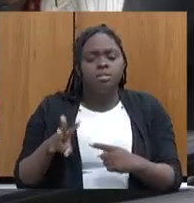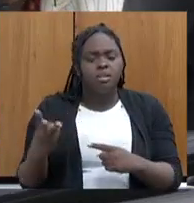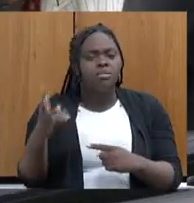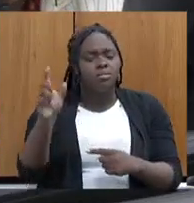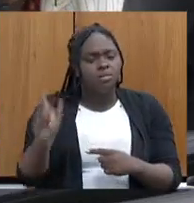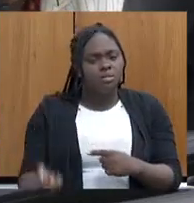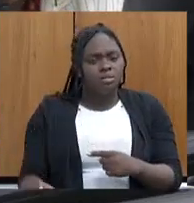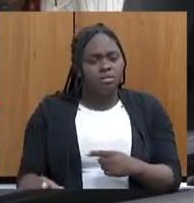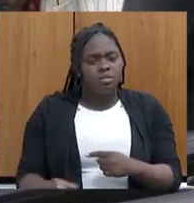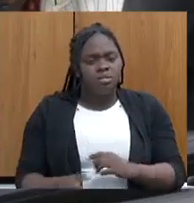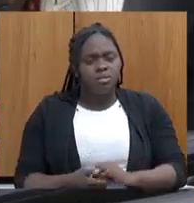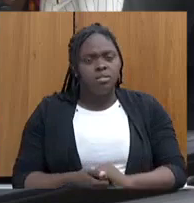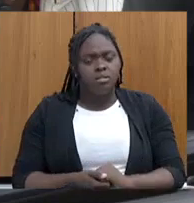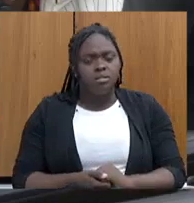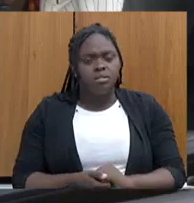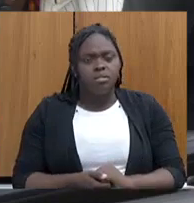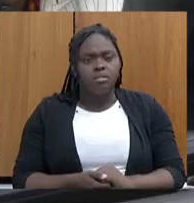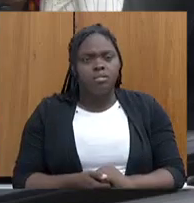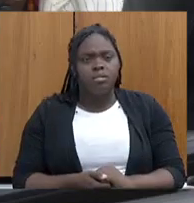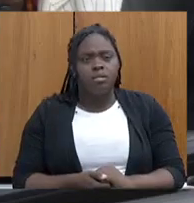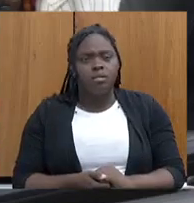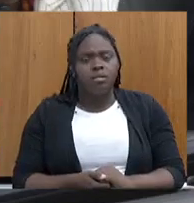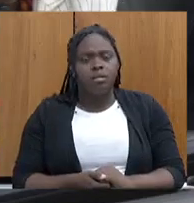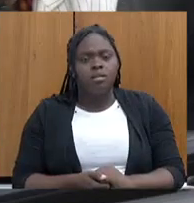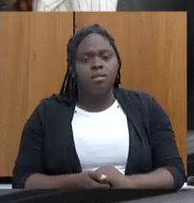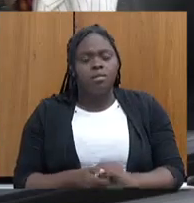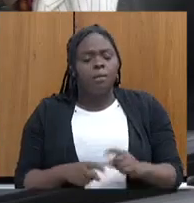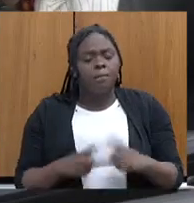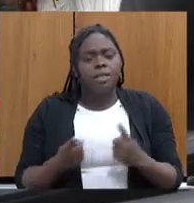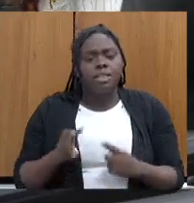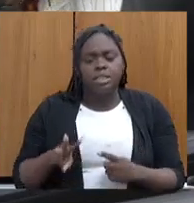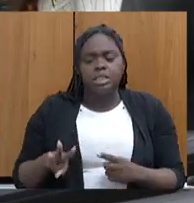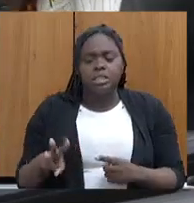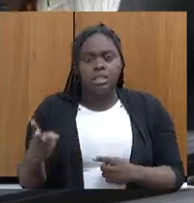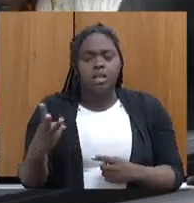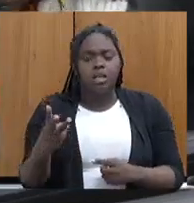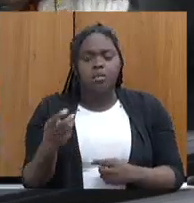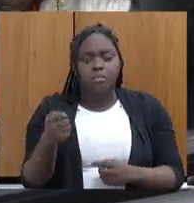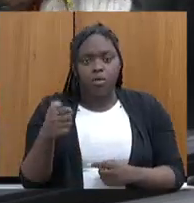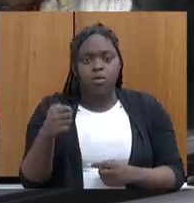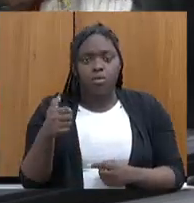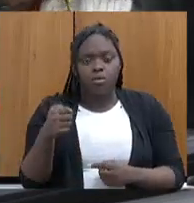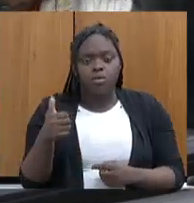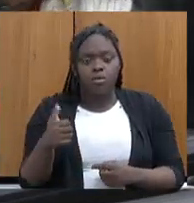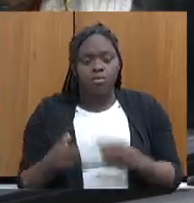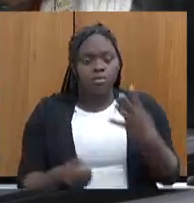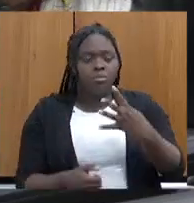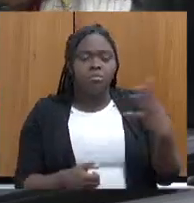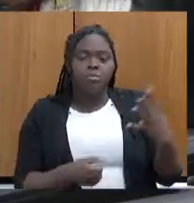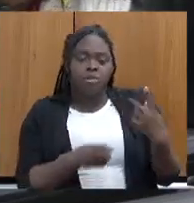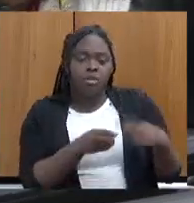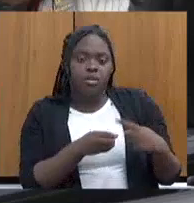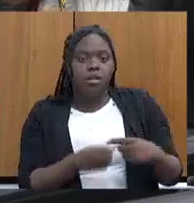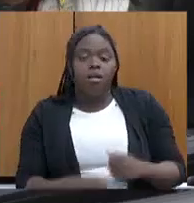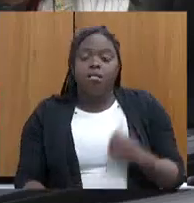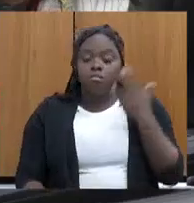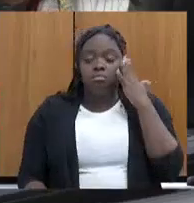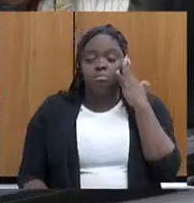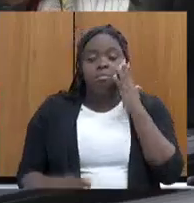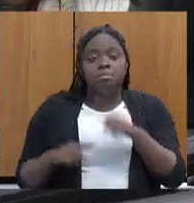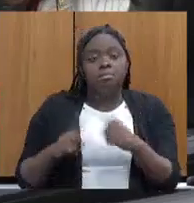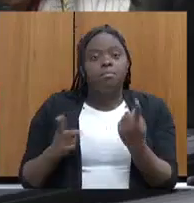Nós vamos chegar em... Mas 3 mil pessoas é pouco. Eu sei, mas é porque a gente